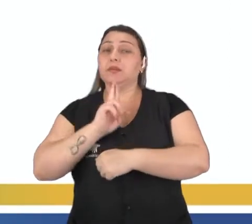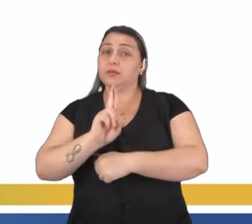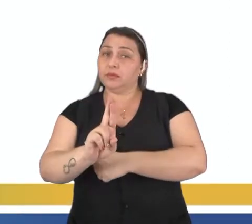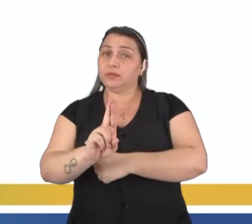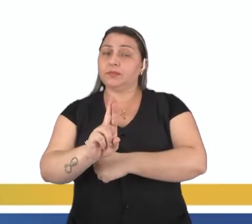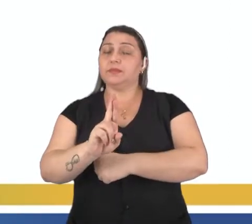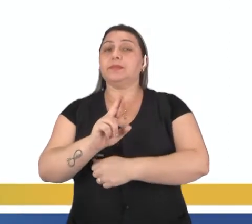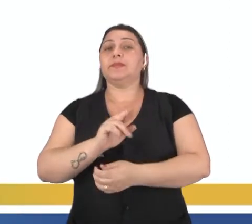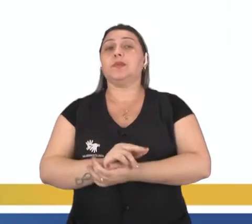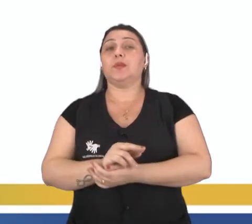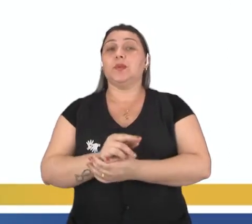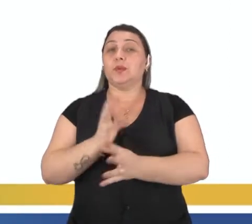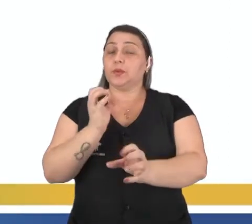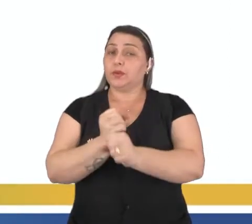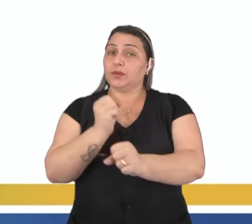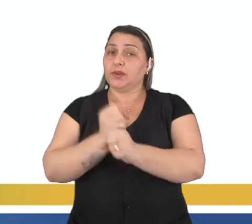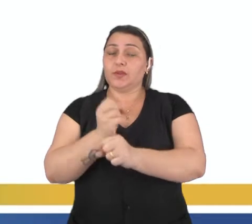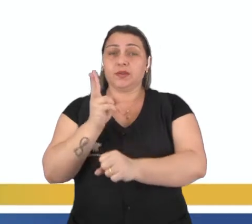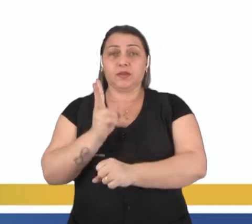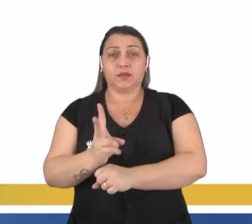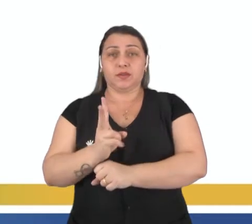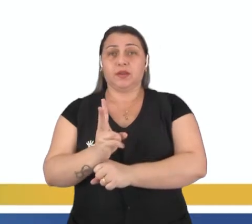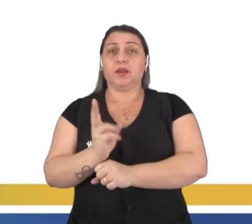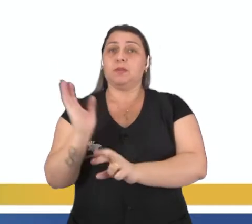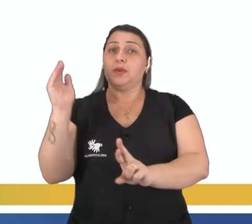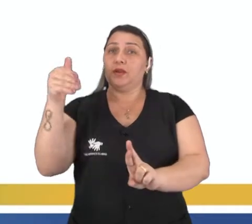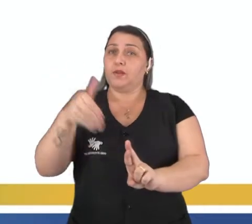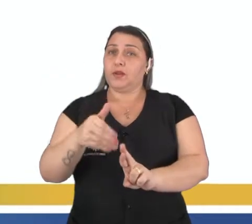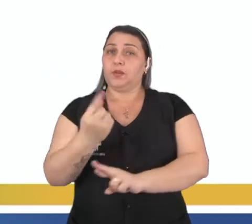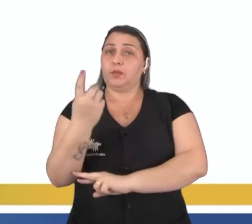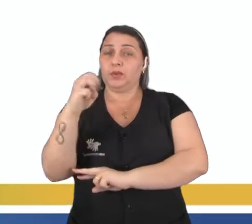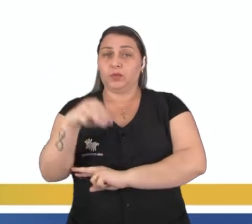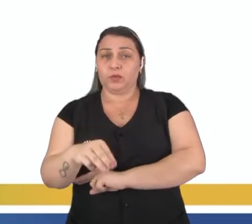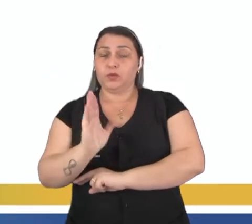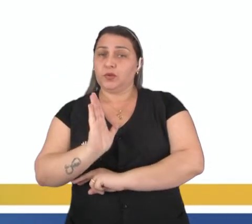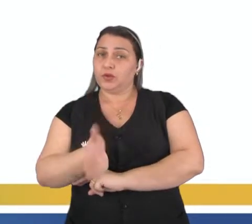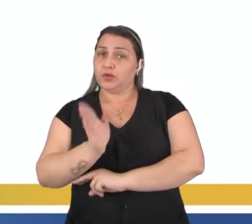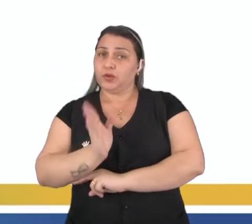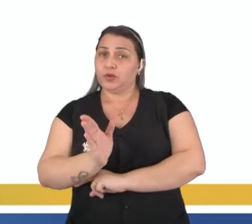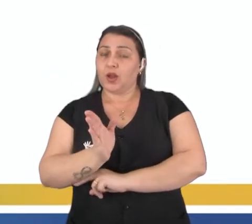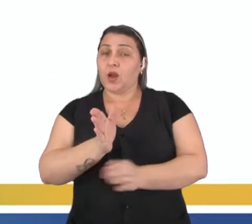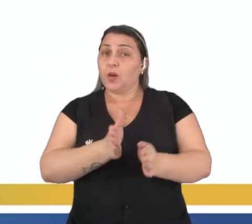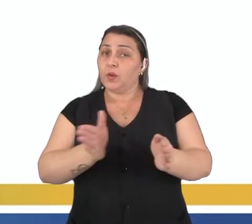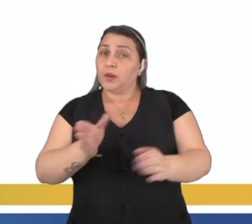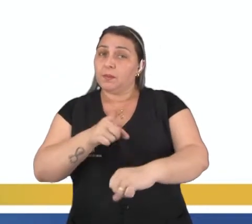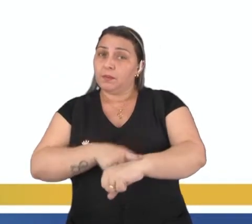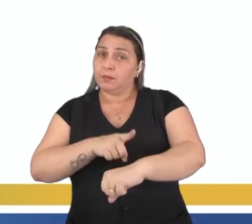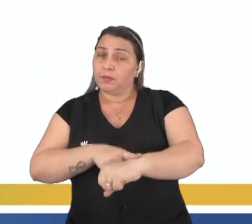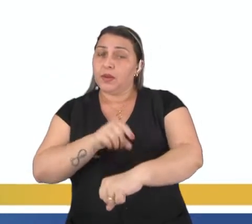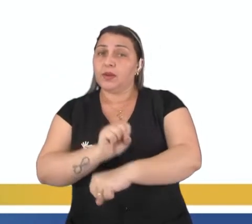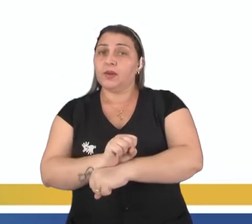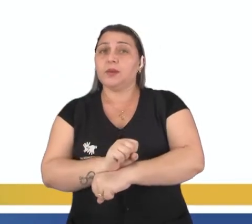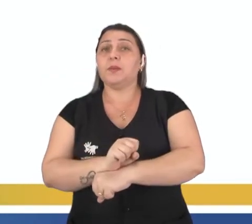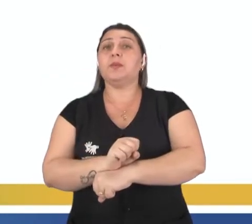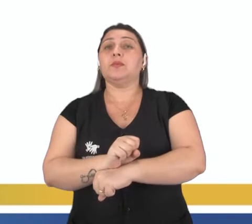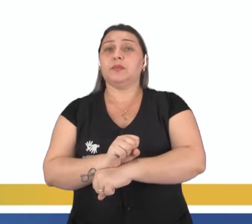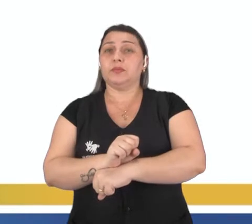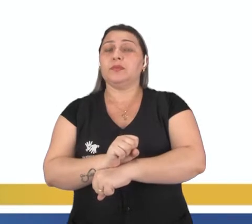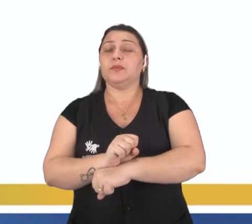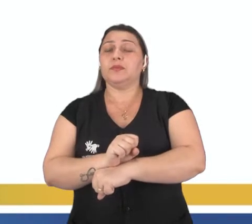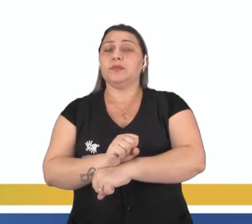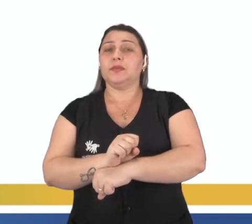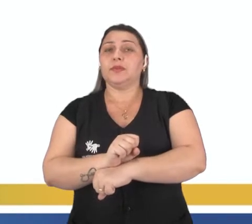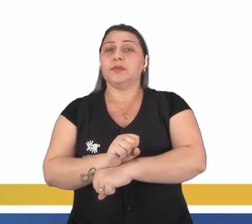resultado. O total deve ser sempre referente a 1 minuto, já que é esse o intervalo de tempo usado como parâmetro.